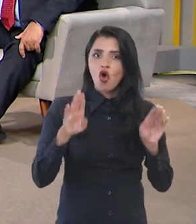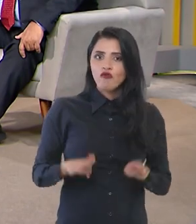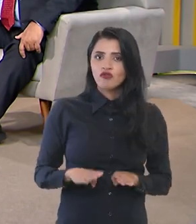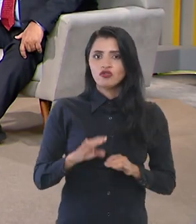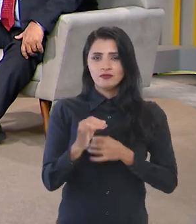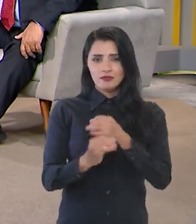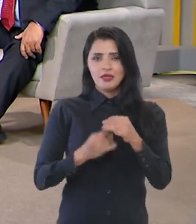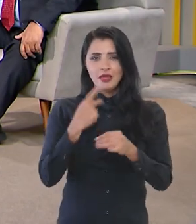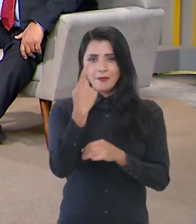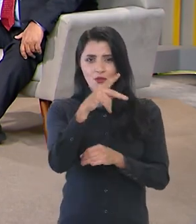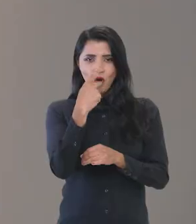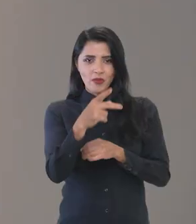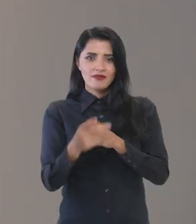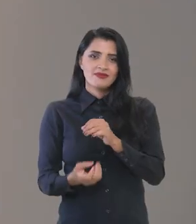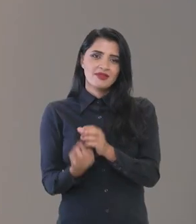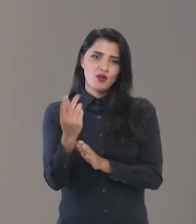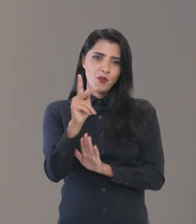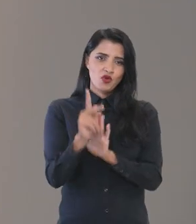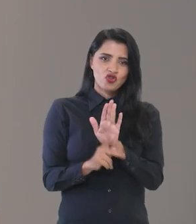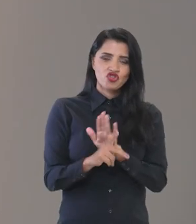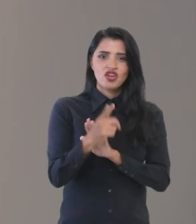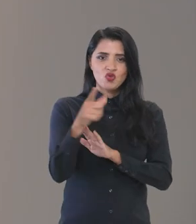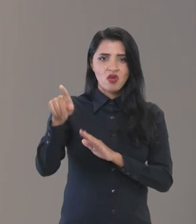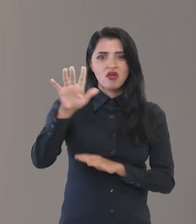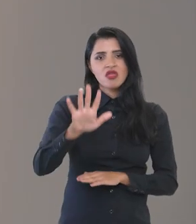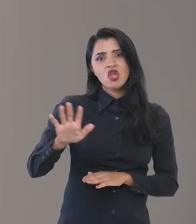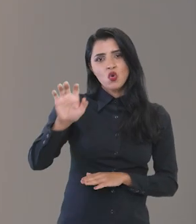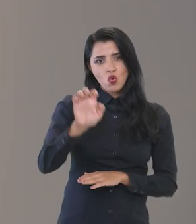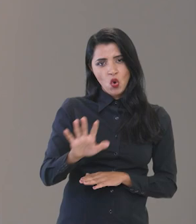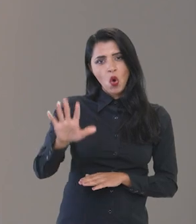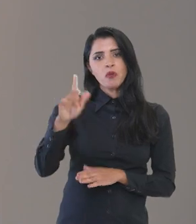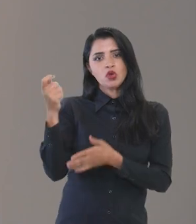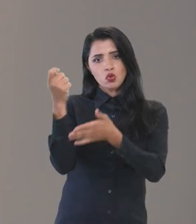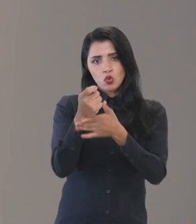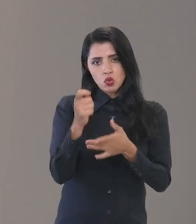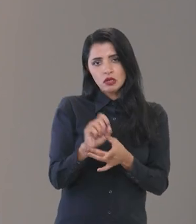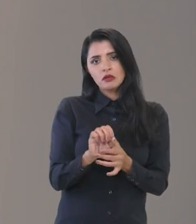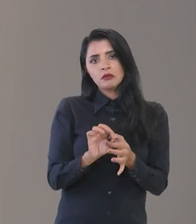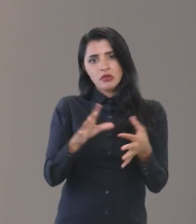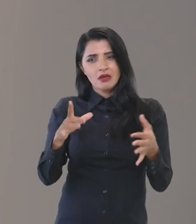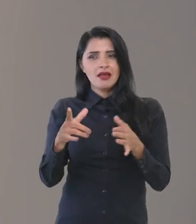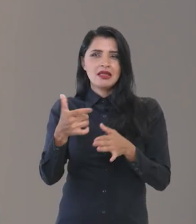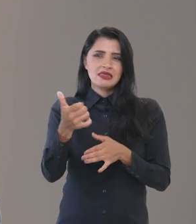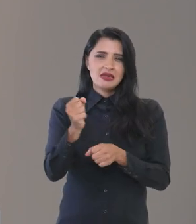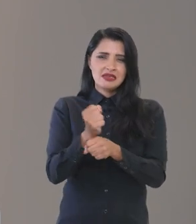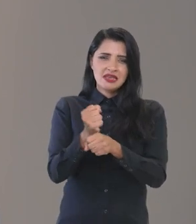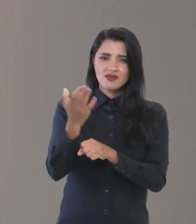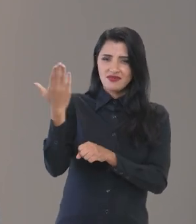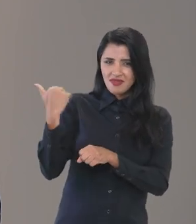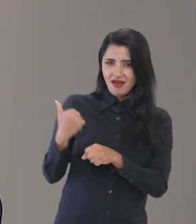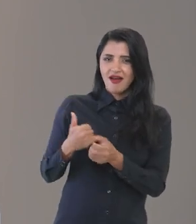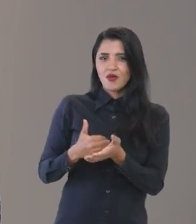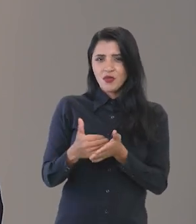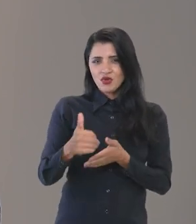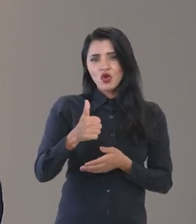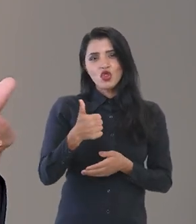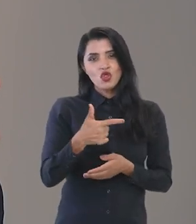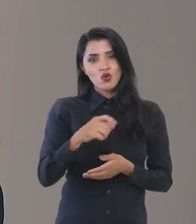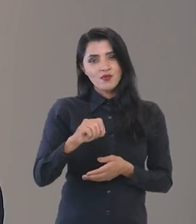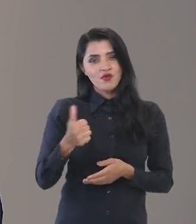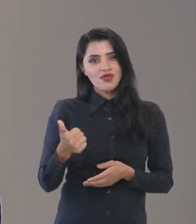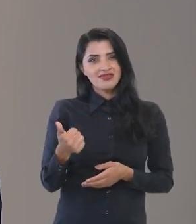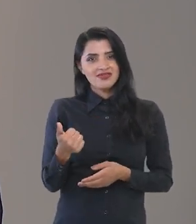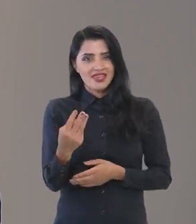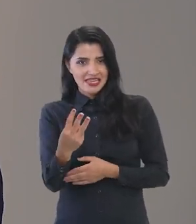como projeto, né, das lutas libertárias na Europa, há 10 anos atrás, a partir de